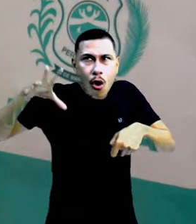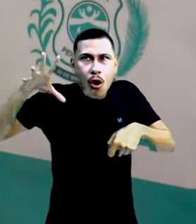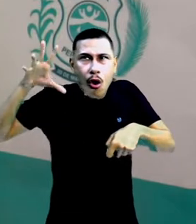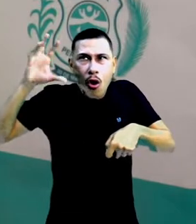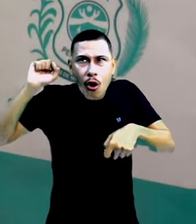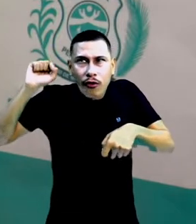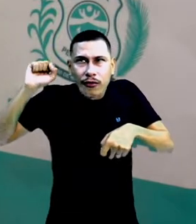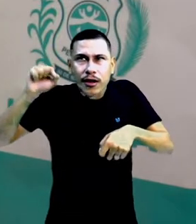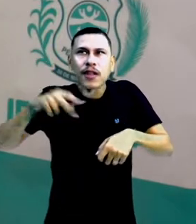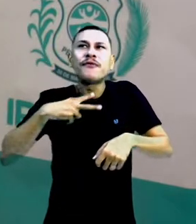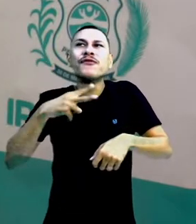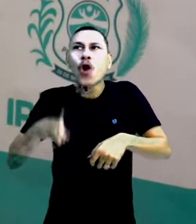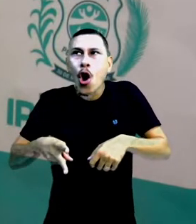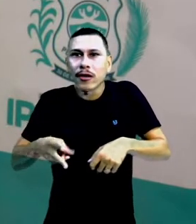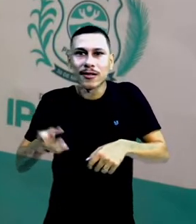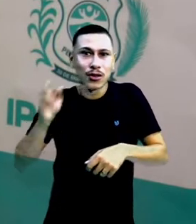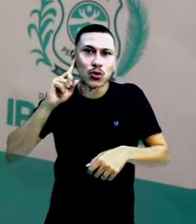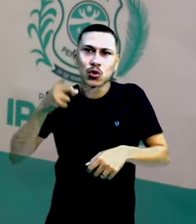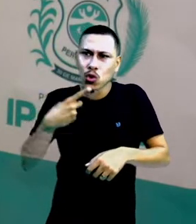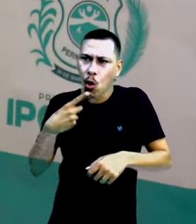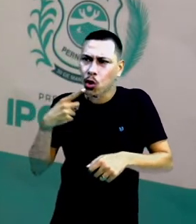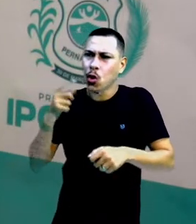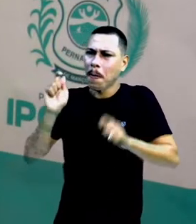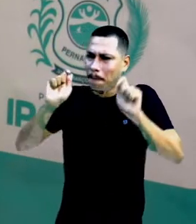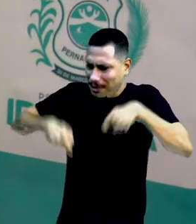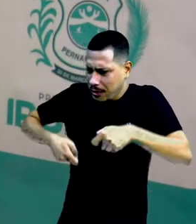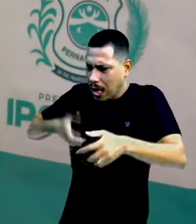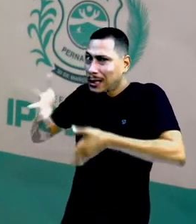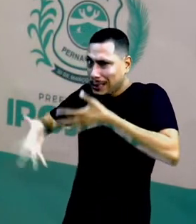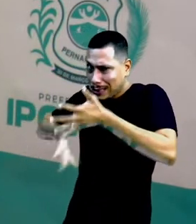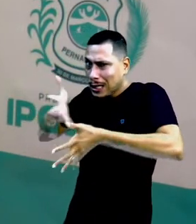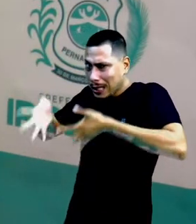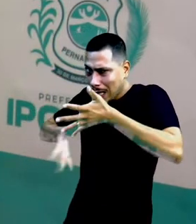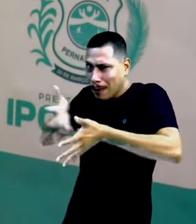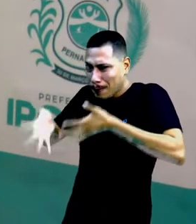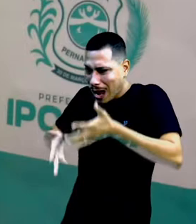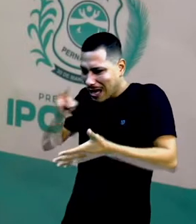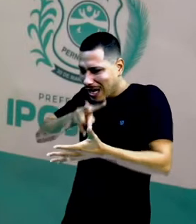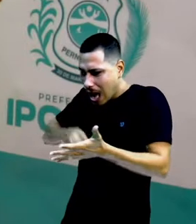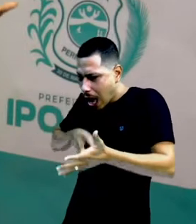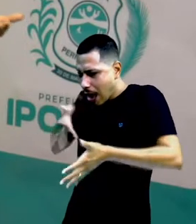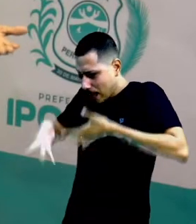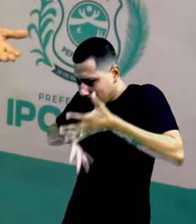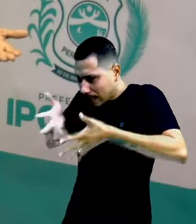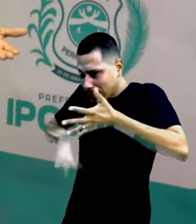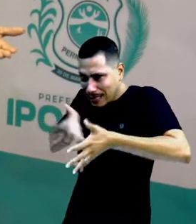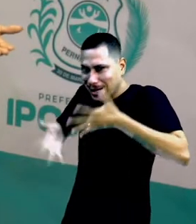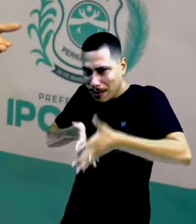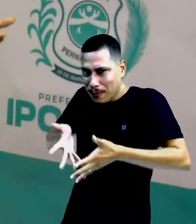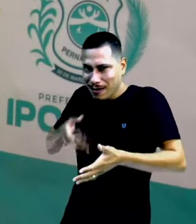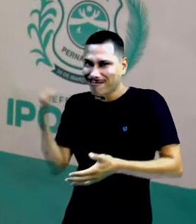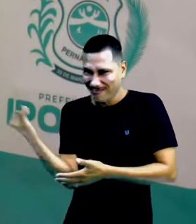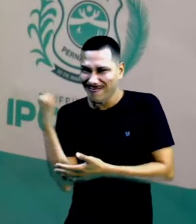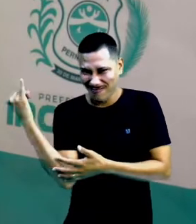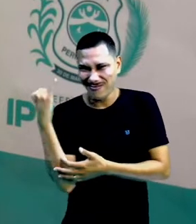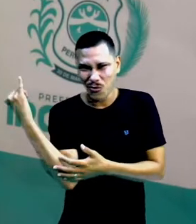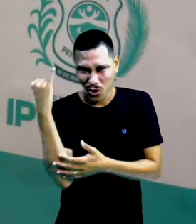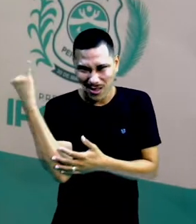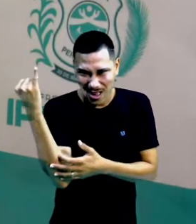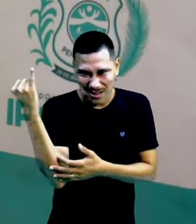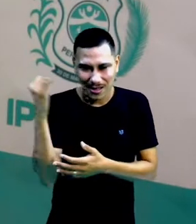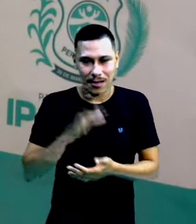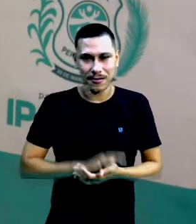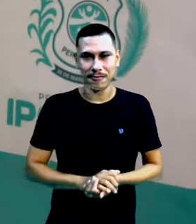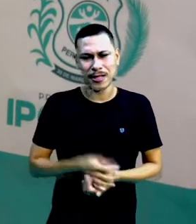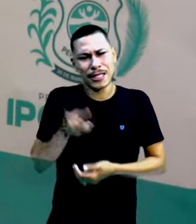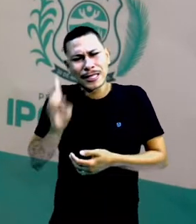Olha que interessante! E também precisamos fazer leitura de palavras que a gente não conhece. E cada